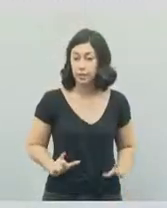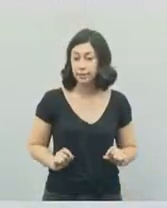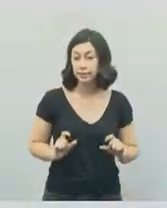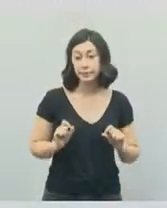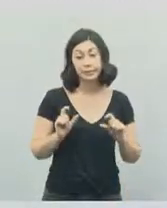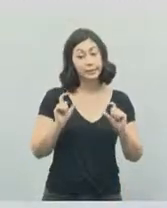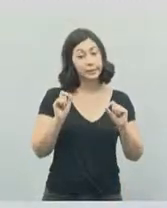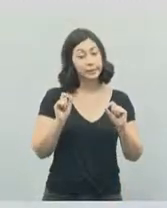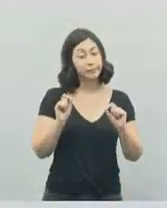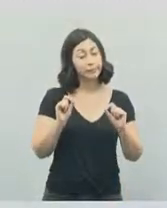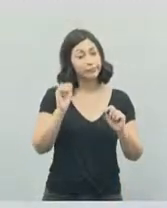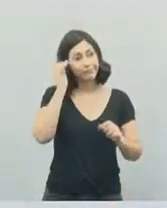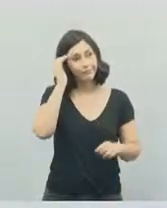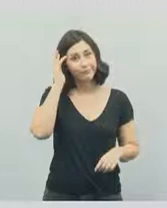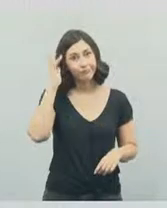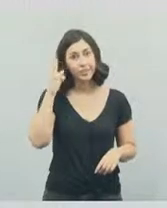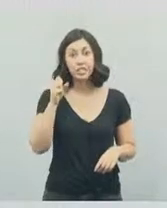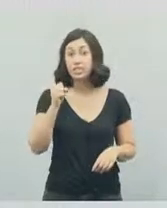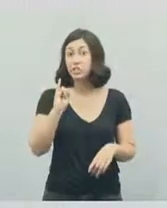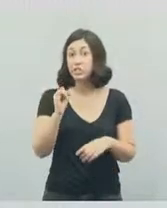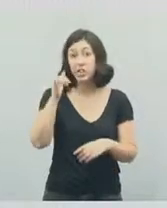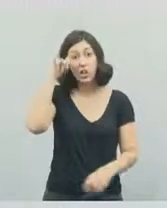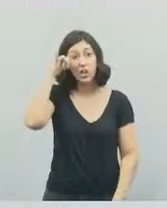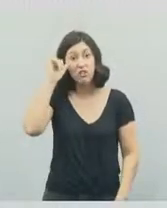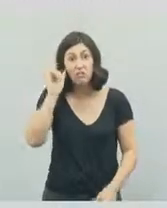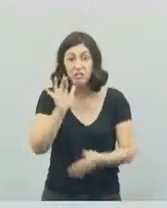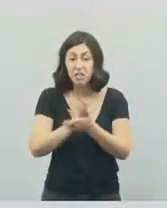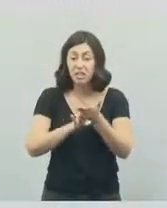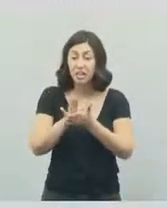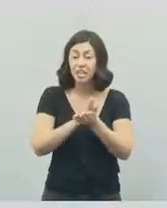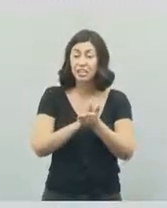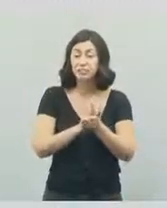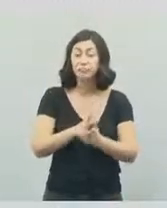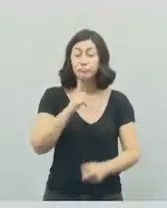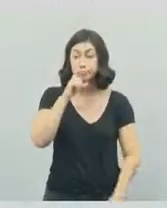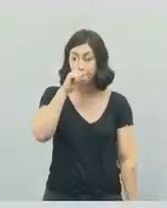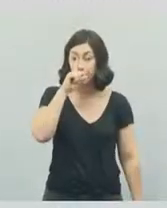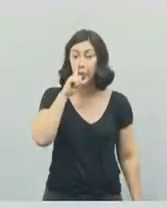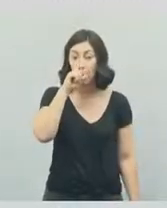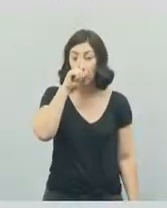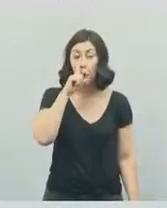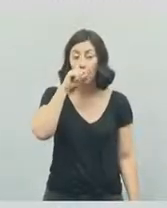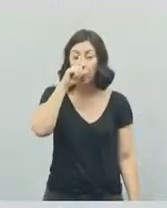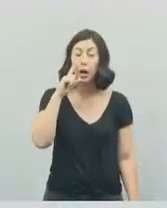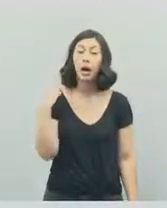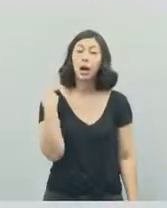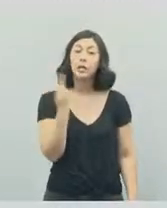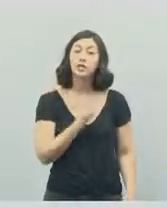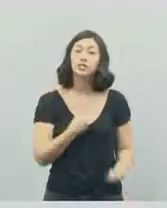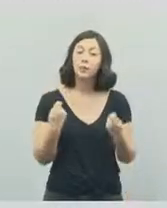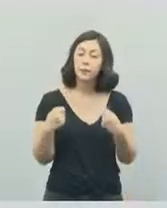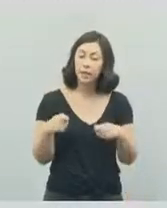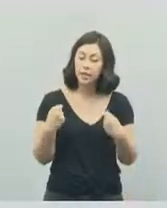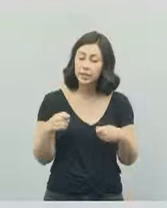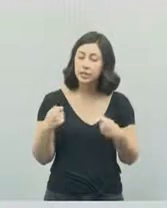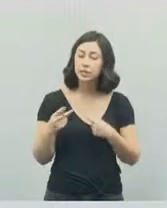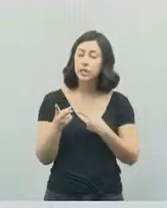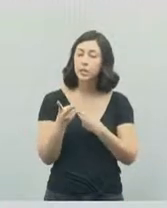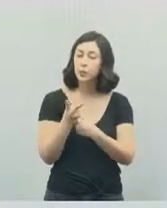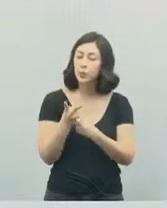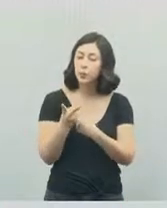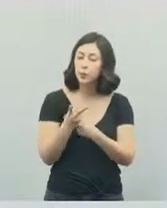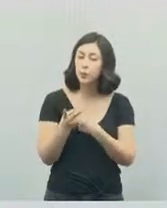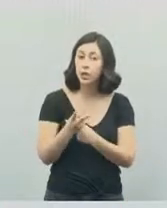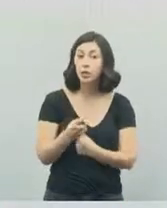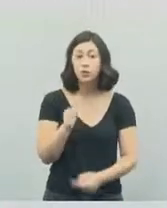imagina, se a pessoa não se previne, isso é um perigo para ela. Então, nós temos que fazer a prevenção. Então, você